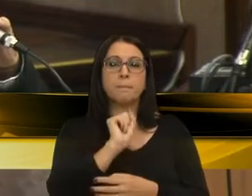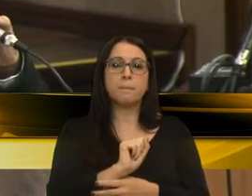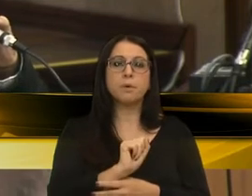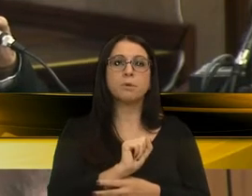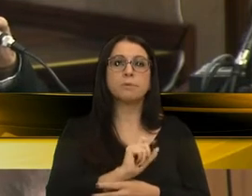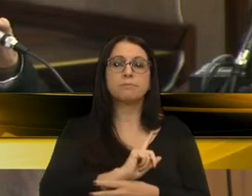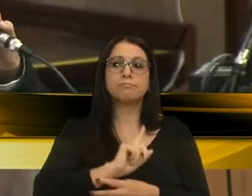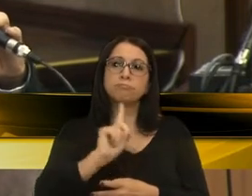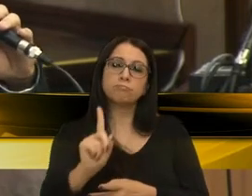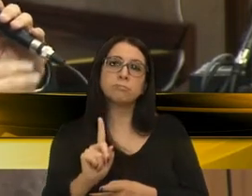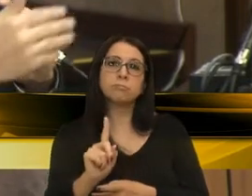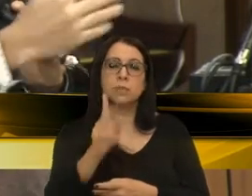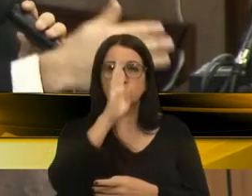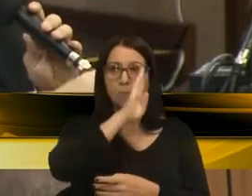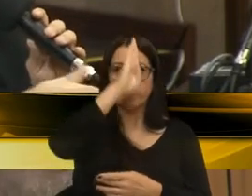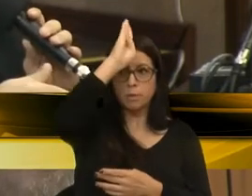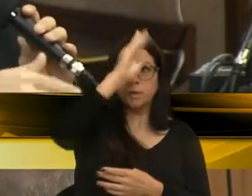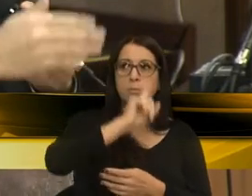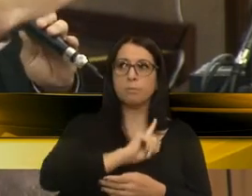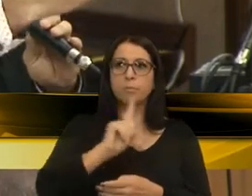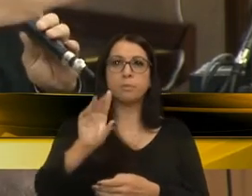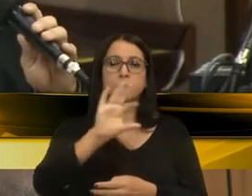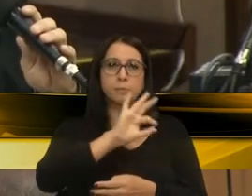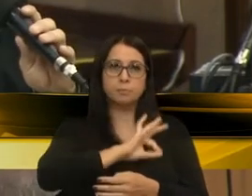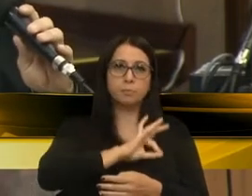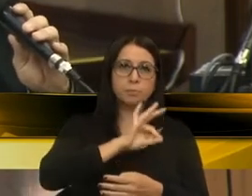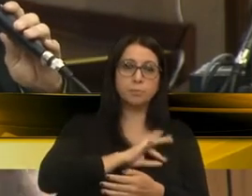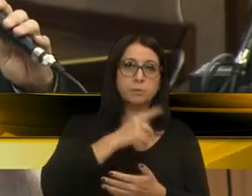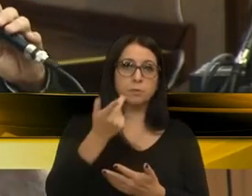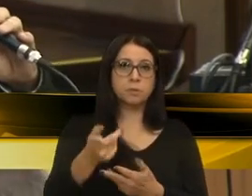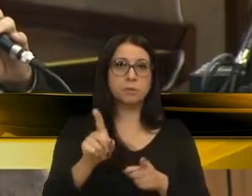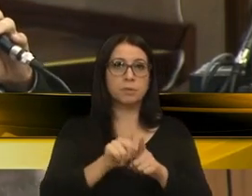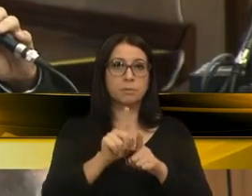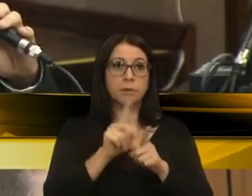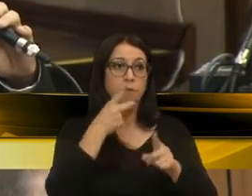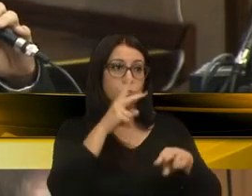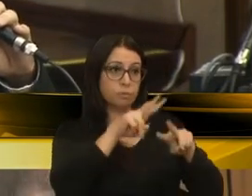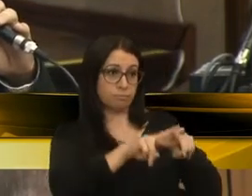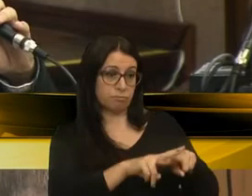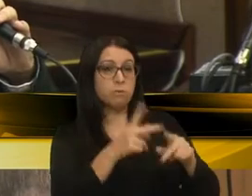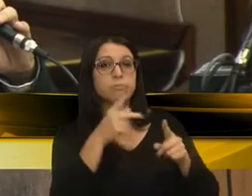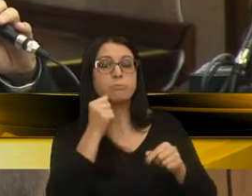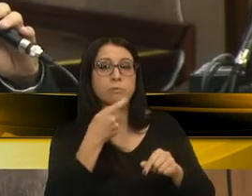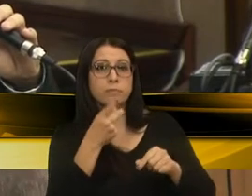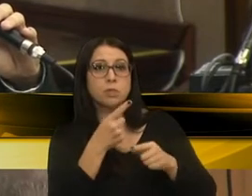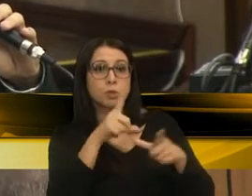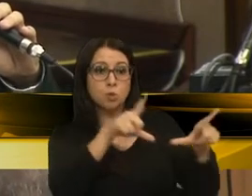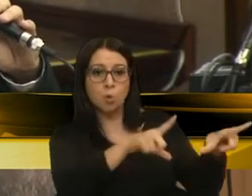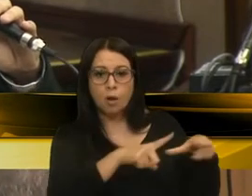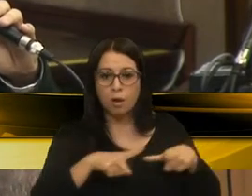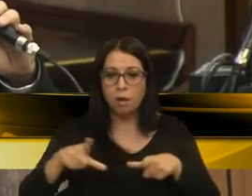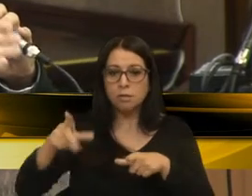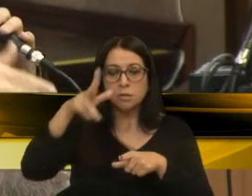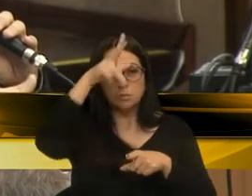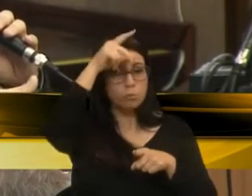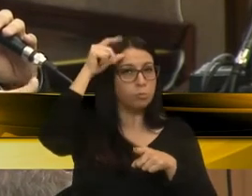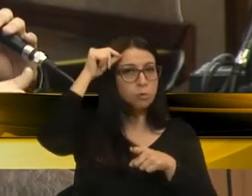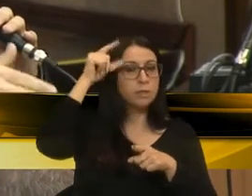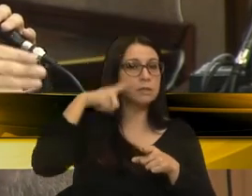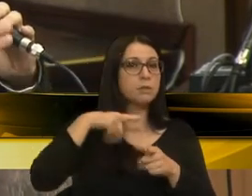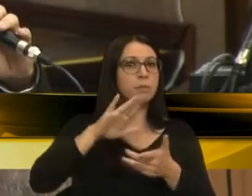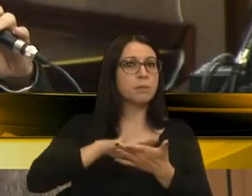nos bombeiros, na polícia, que o senhor falou a respeito do presídio, possa ir nos locais públicos e ter um